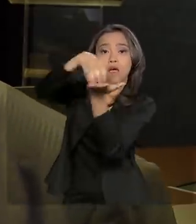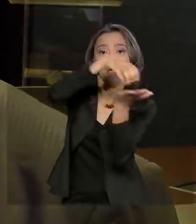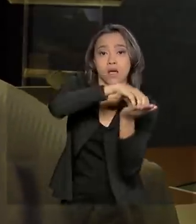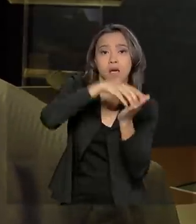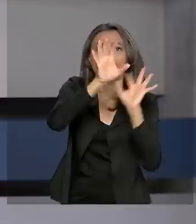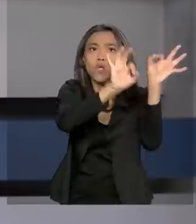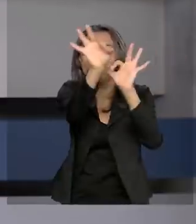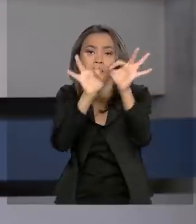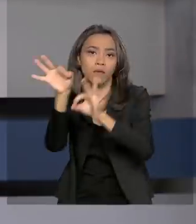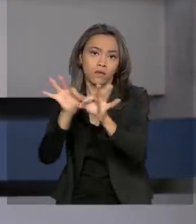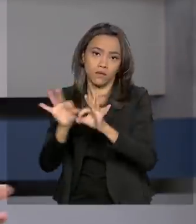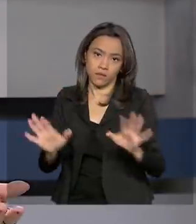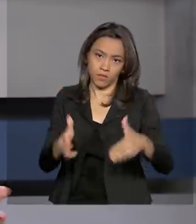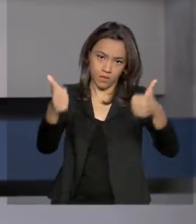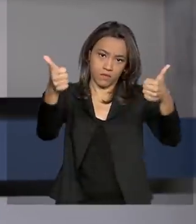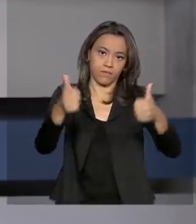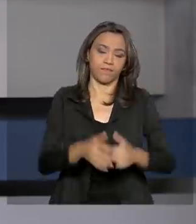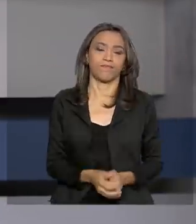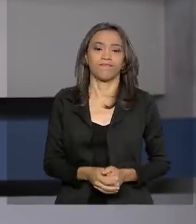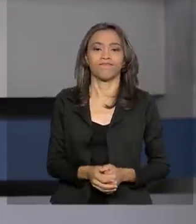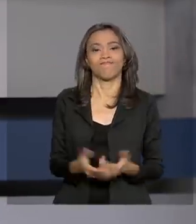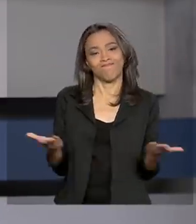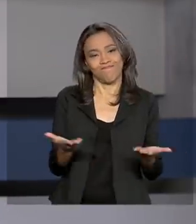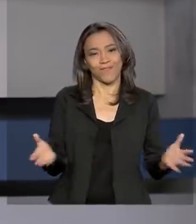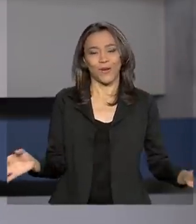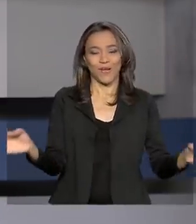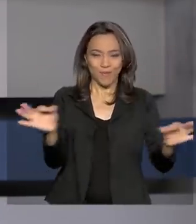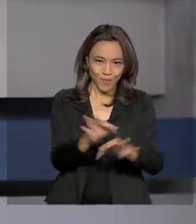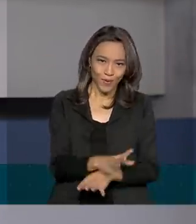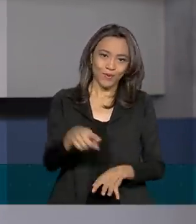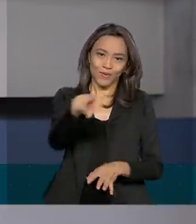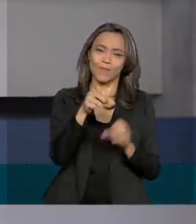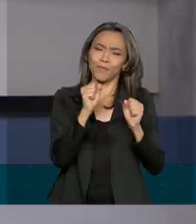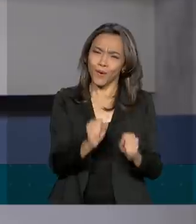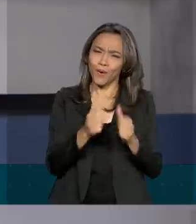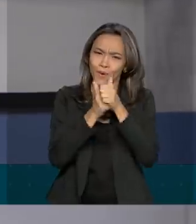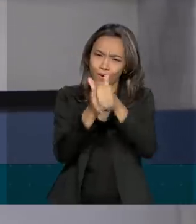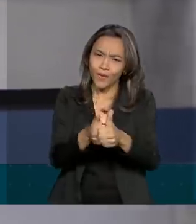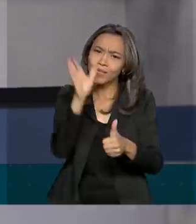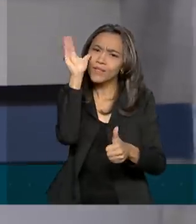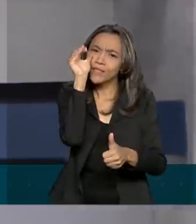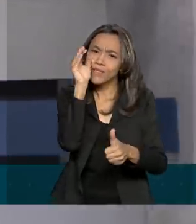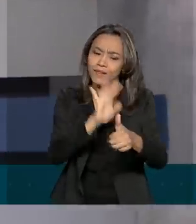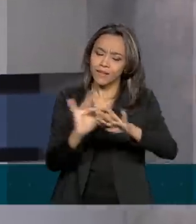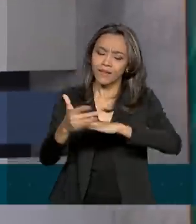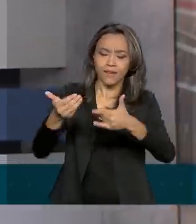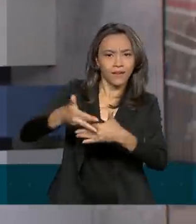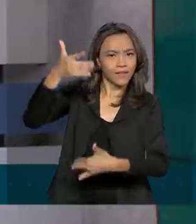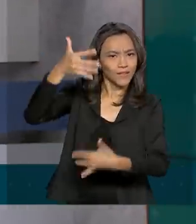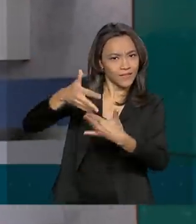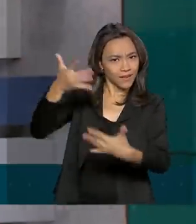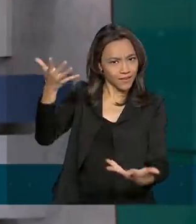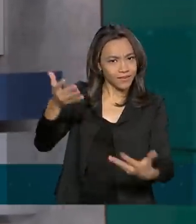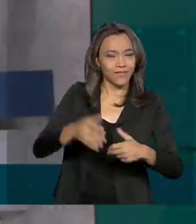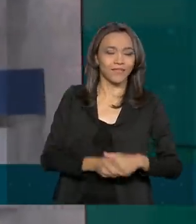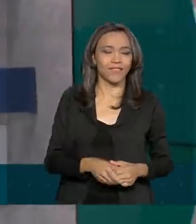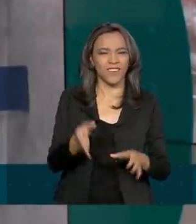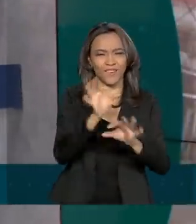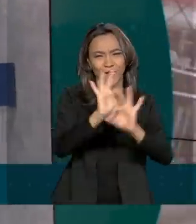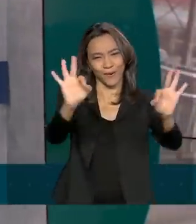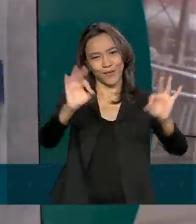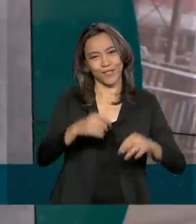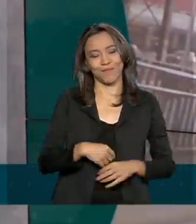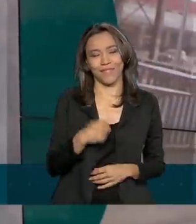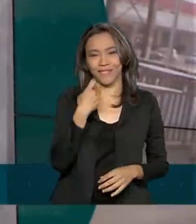estruturar melhor. O Brasil em Dia fica por aqui, você pode nos acompanhar também pelas redes sociais. Ótima